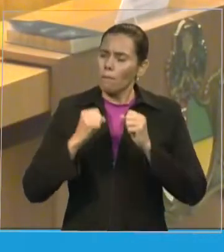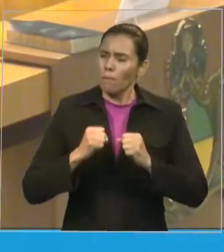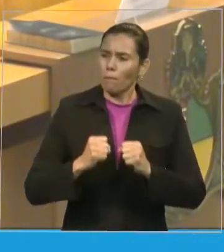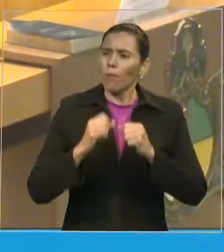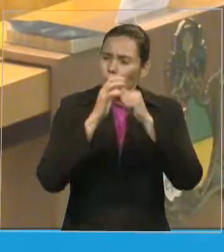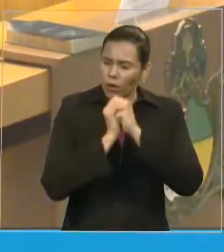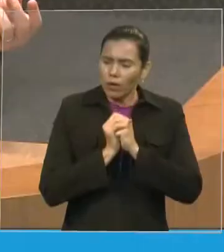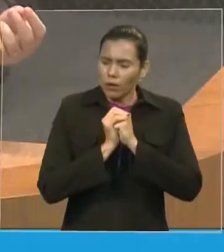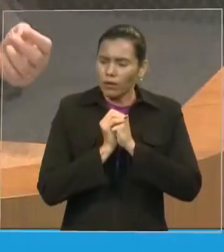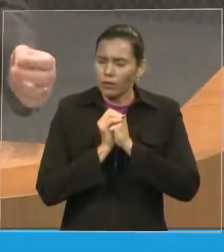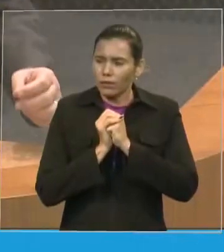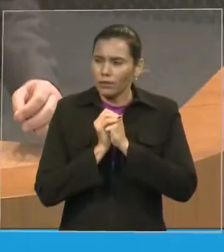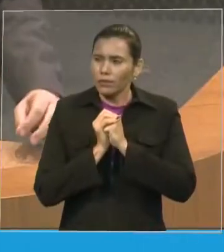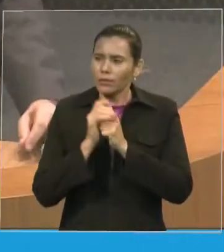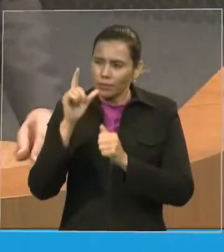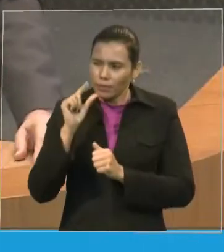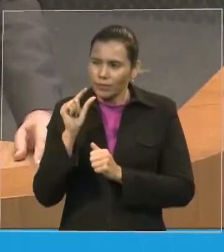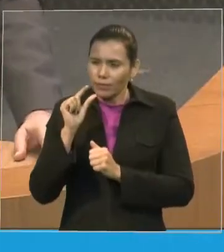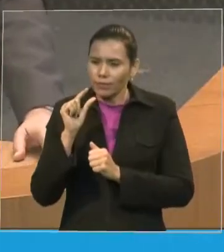oremos ao senhor